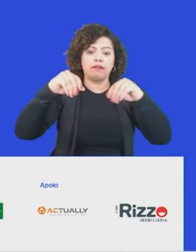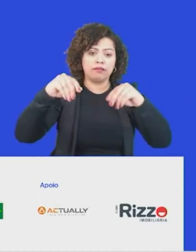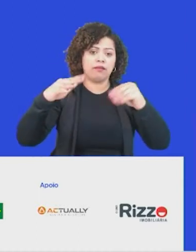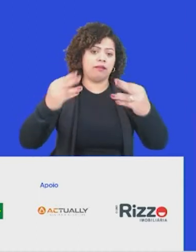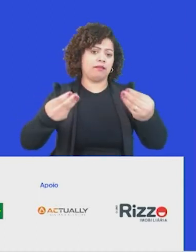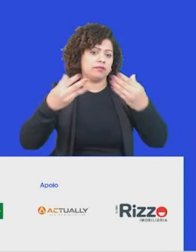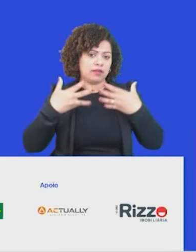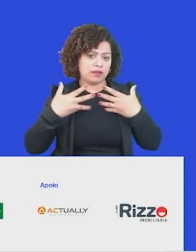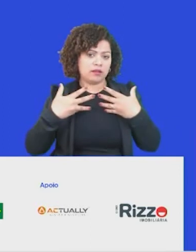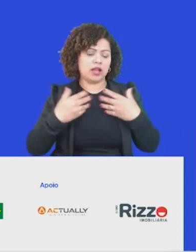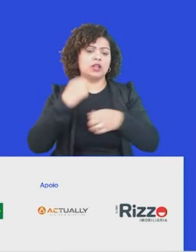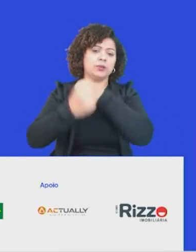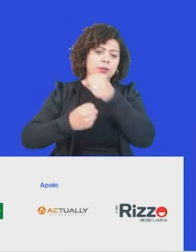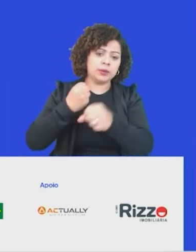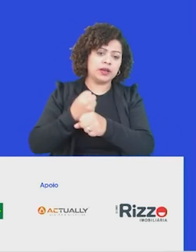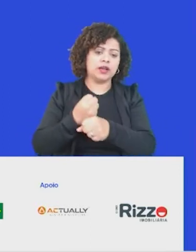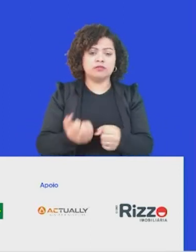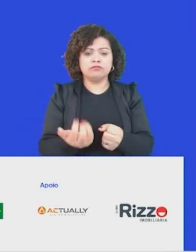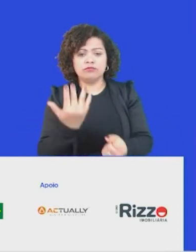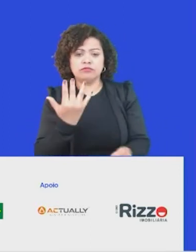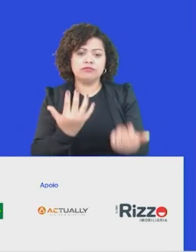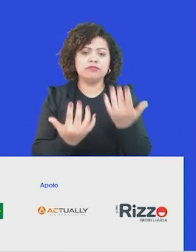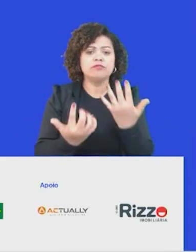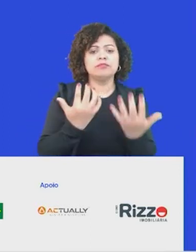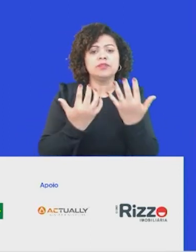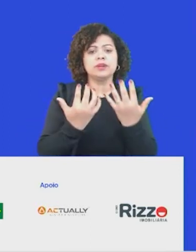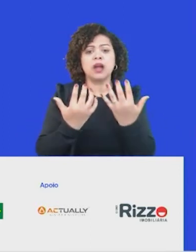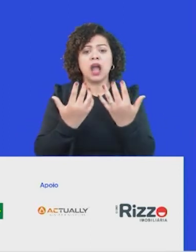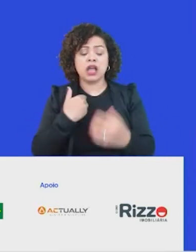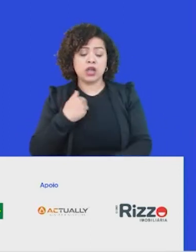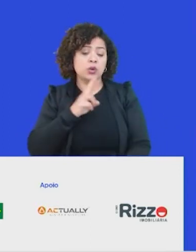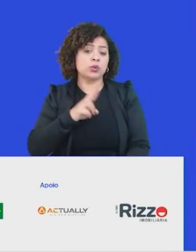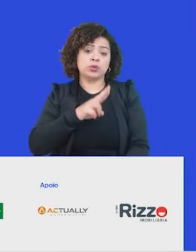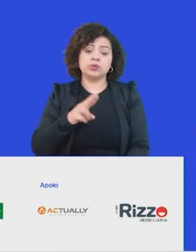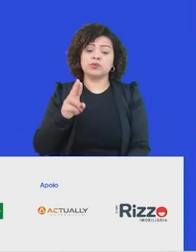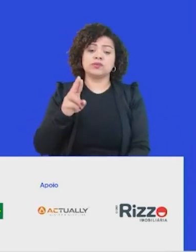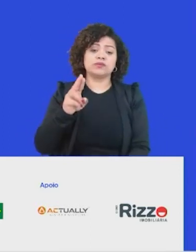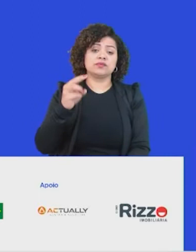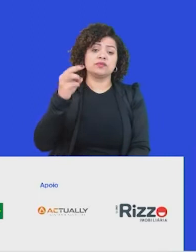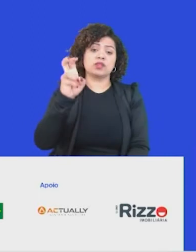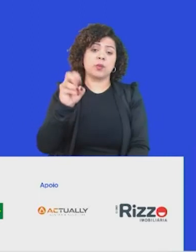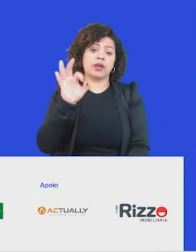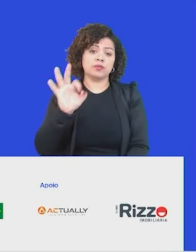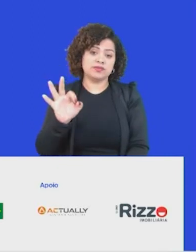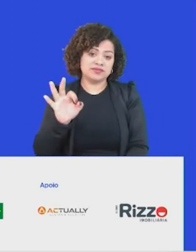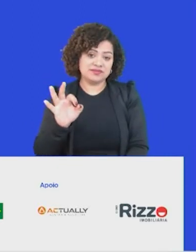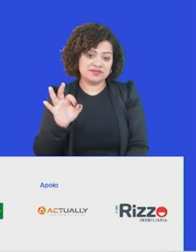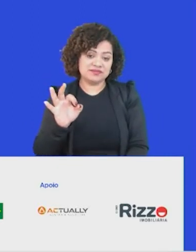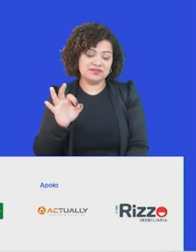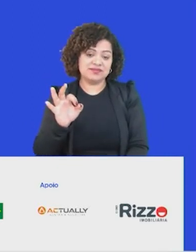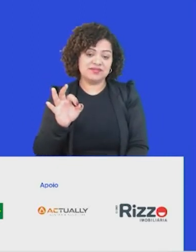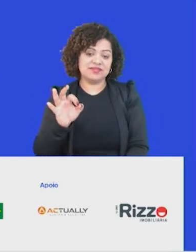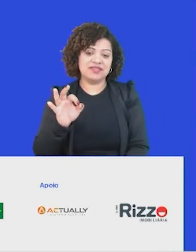oferecer por ano. O que isso quer dizer? O dia 31 de julho, a gente já tinha estourado, né, e